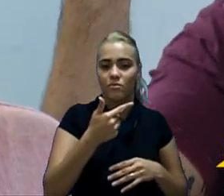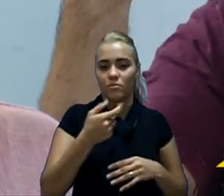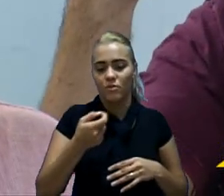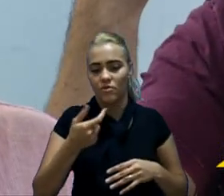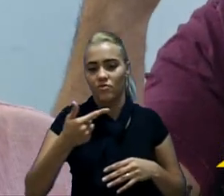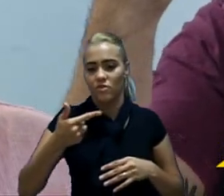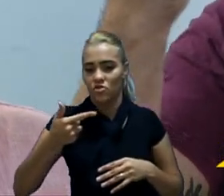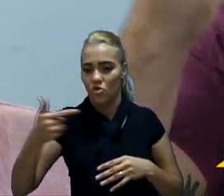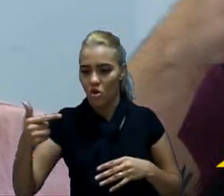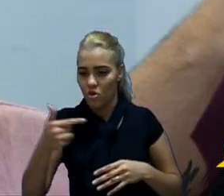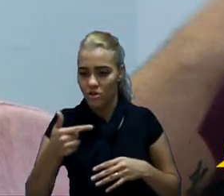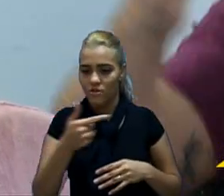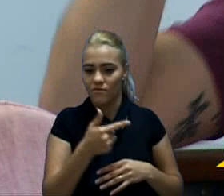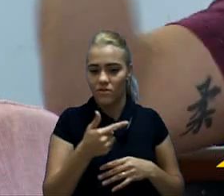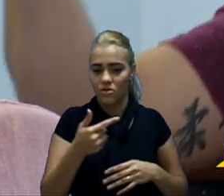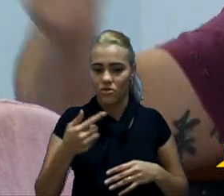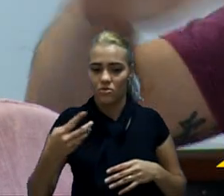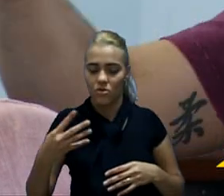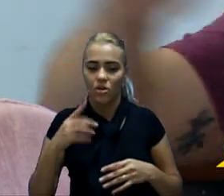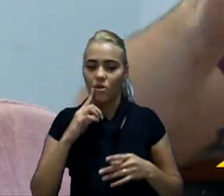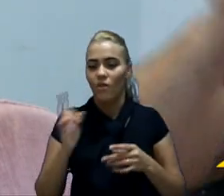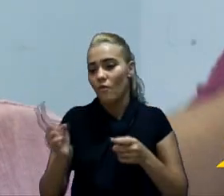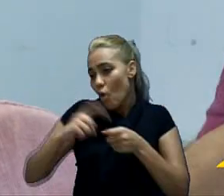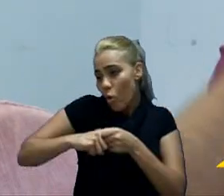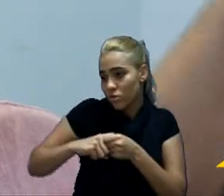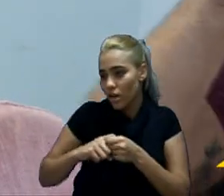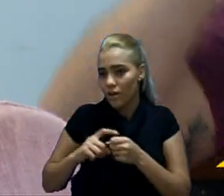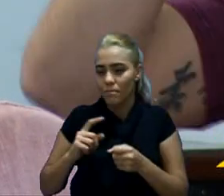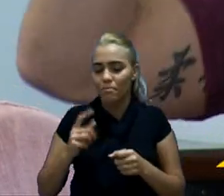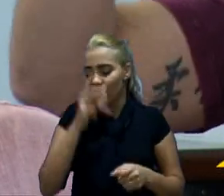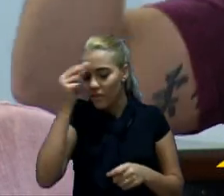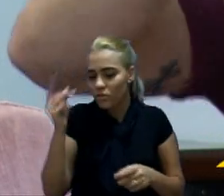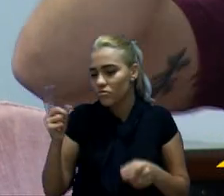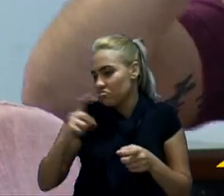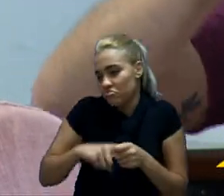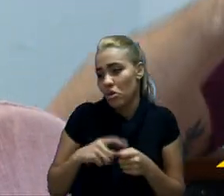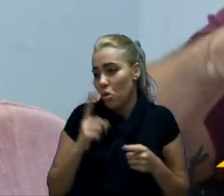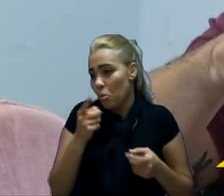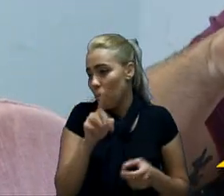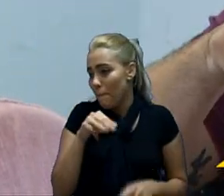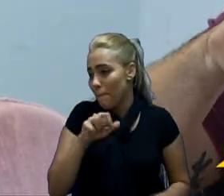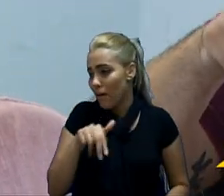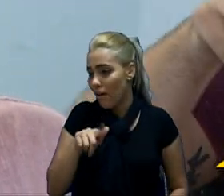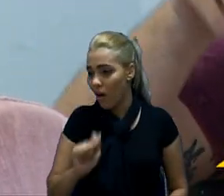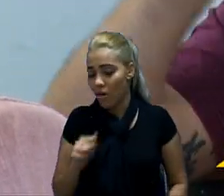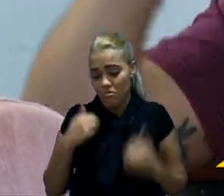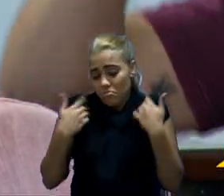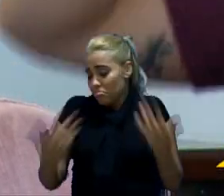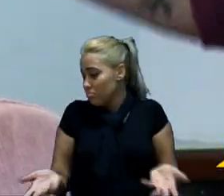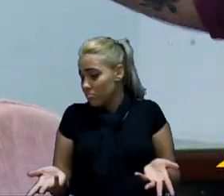estar como prefeito se não for a reeleição, não sei, mas não seria esse mandato dele.